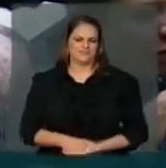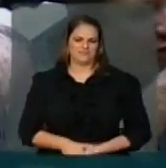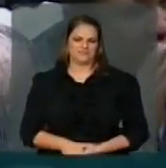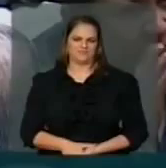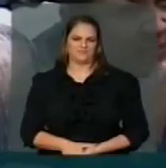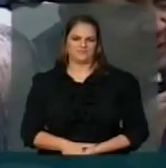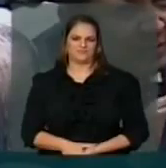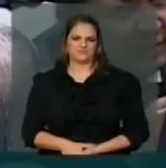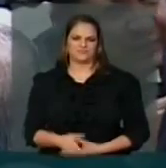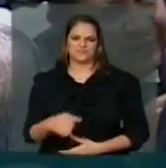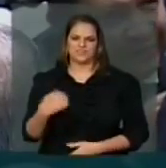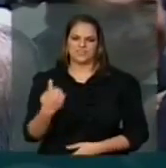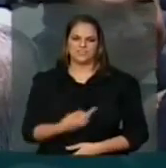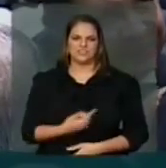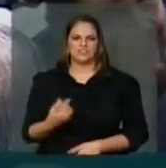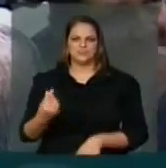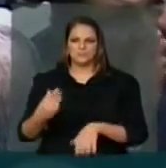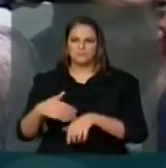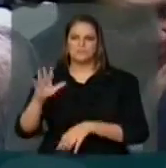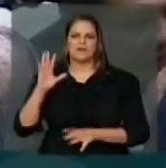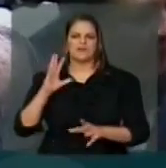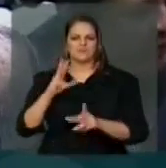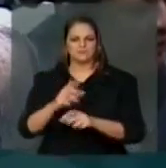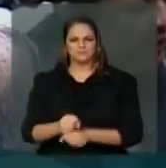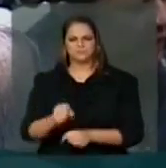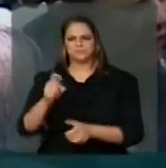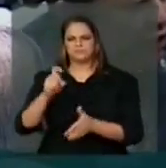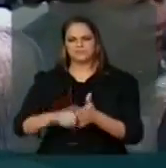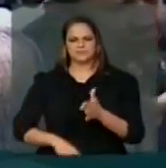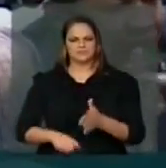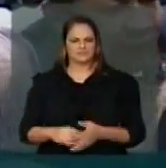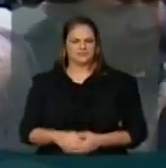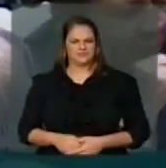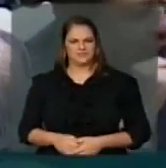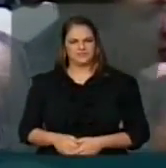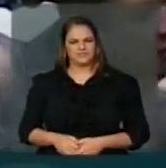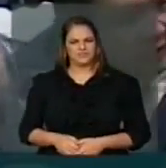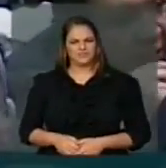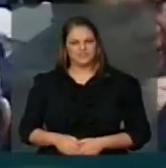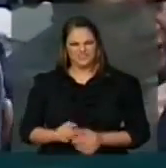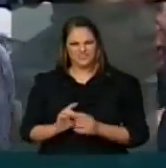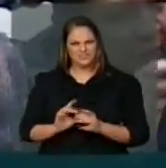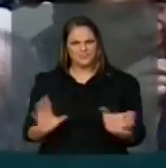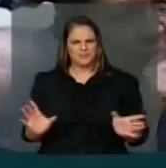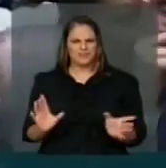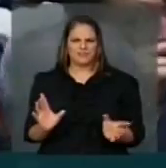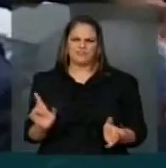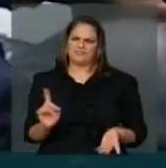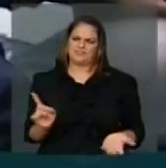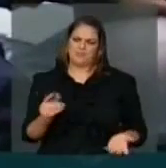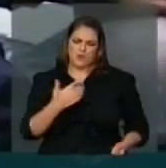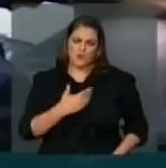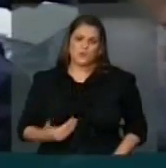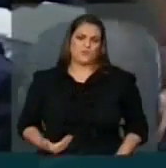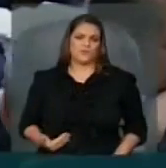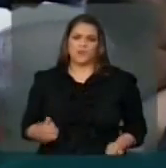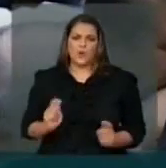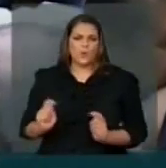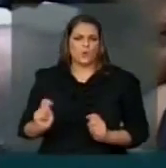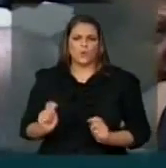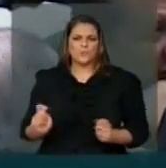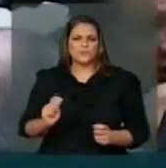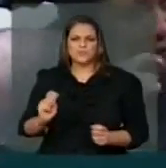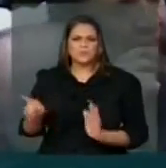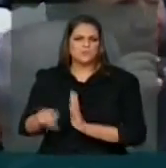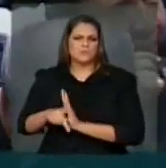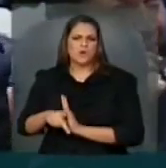vamos permitir aumento de carga tributária para um governo que não diminui o tamanho da sua máquina. Há